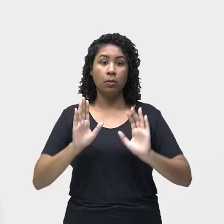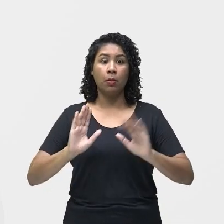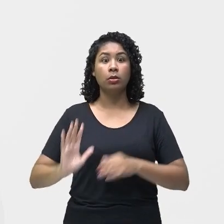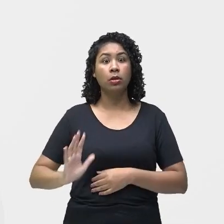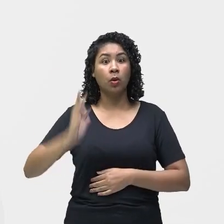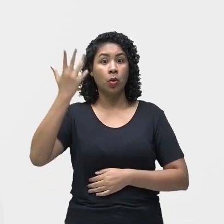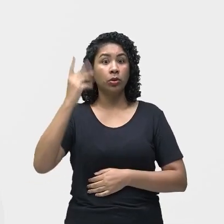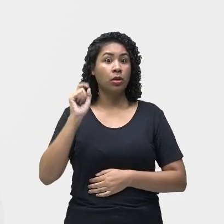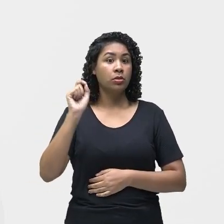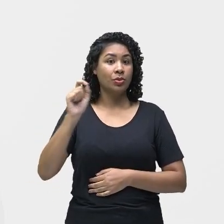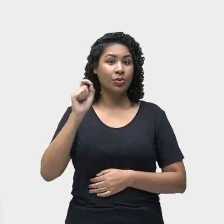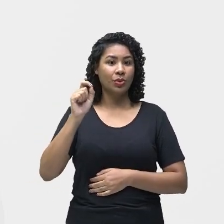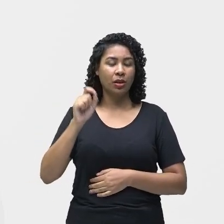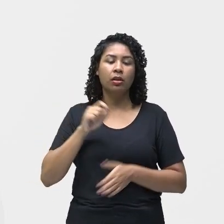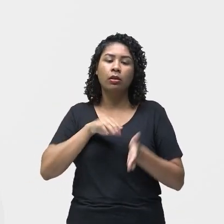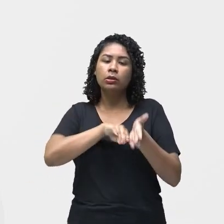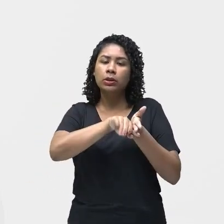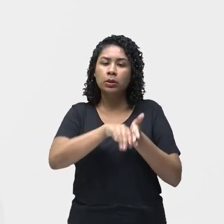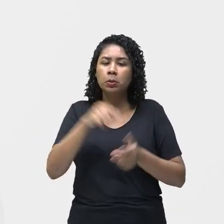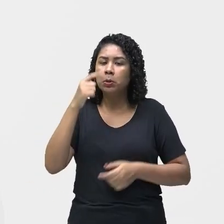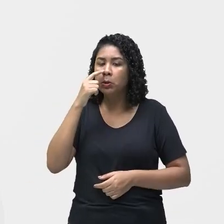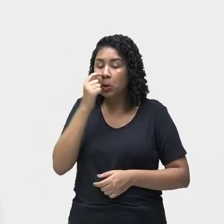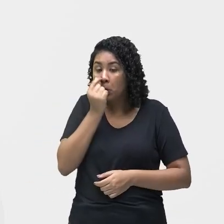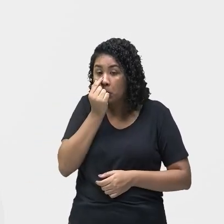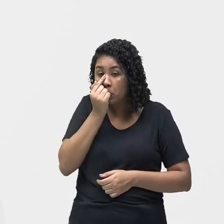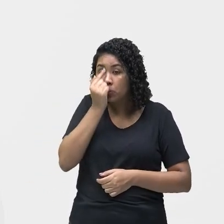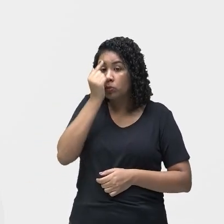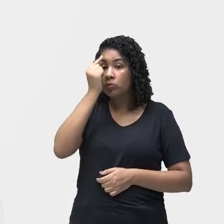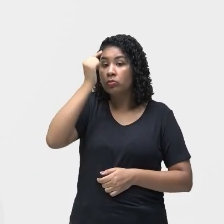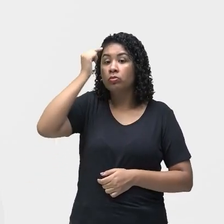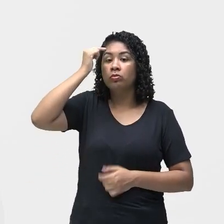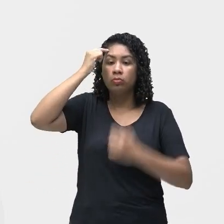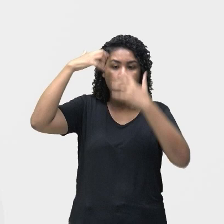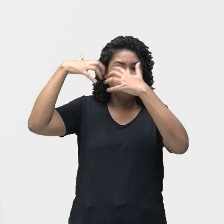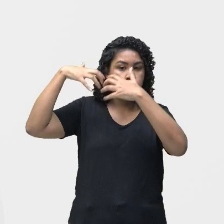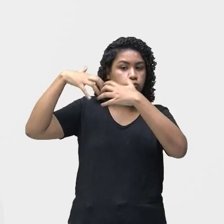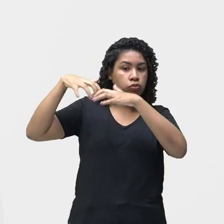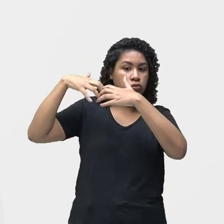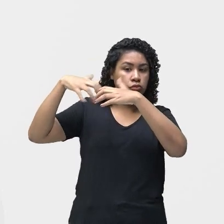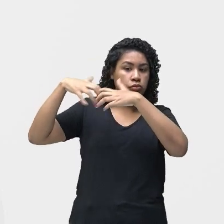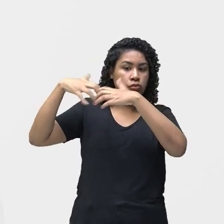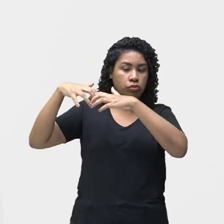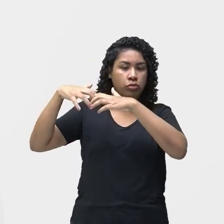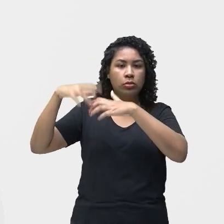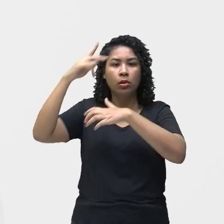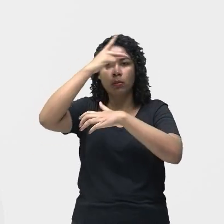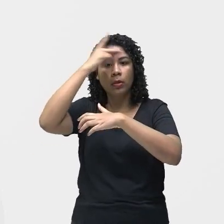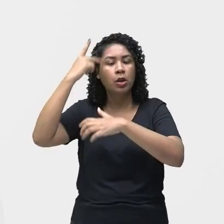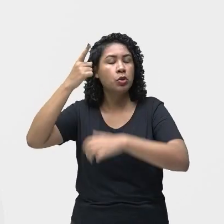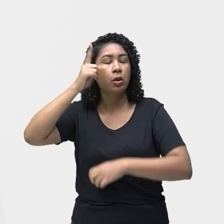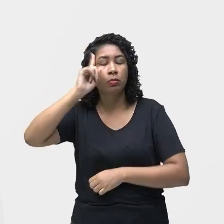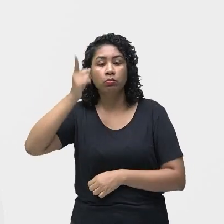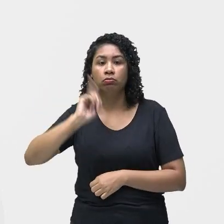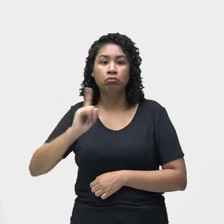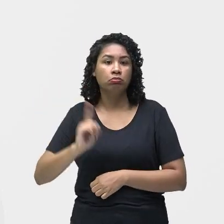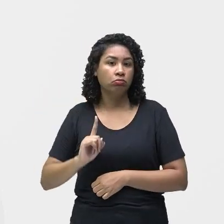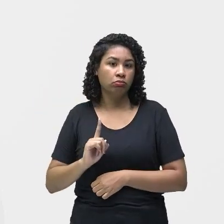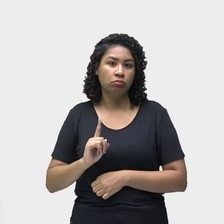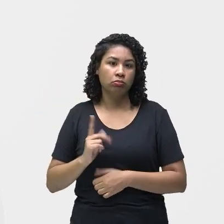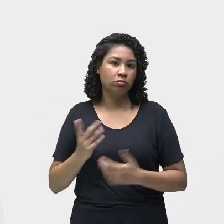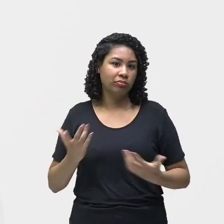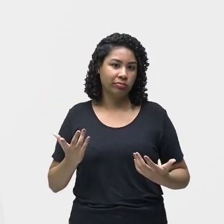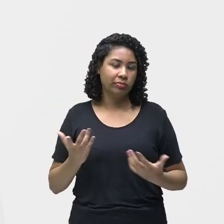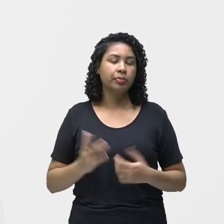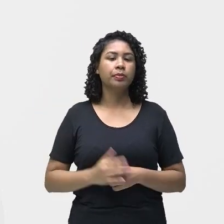organismos infectam o cérebro sem que a pessoa possa identificar a razão.